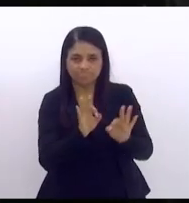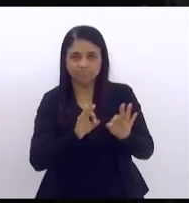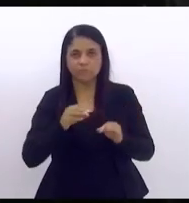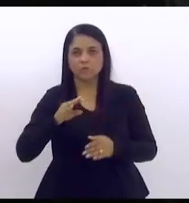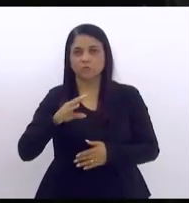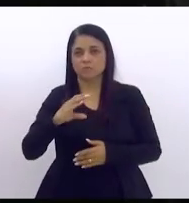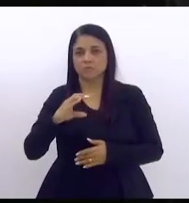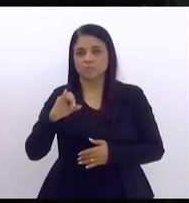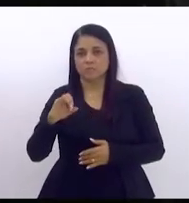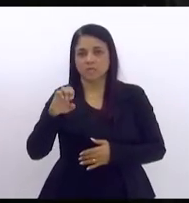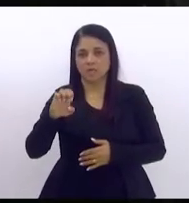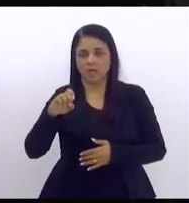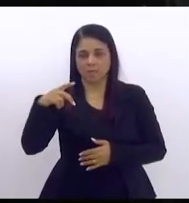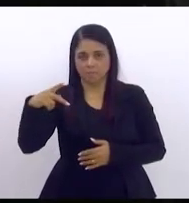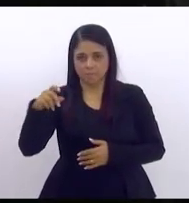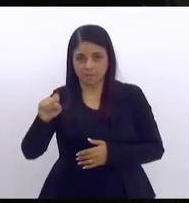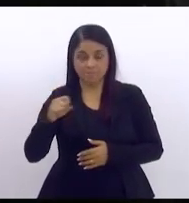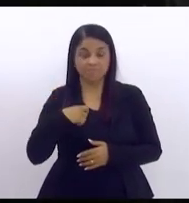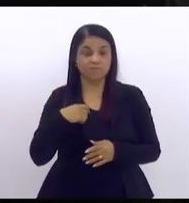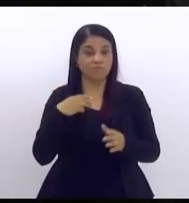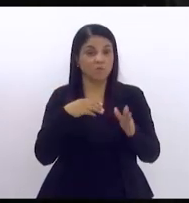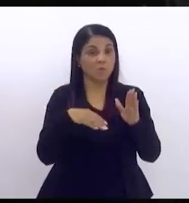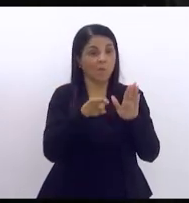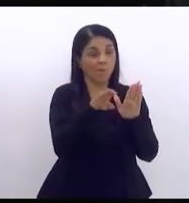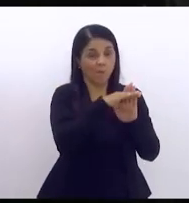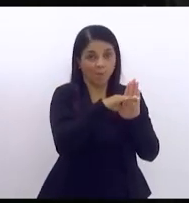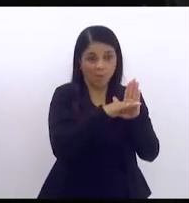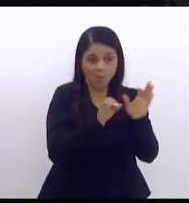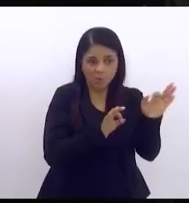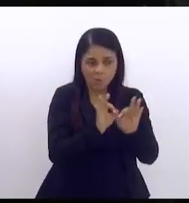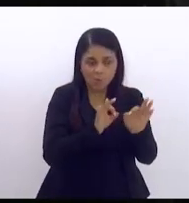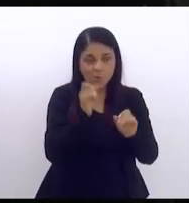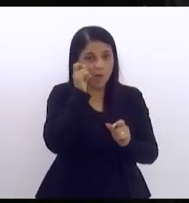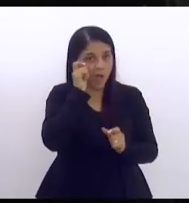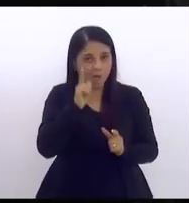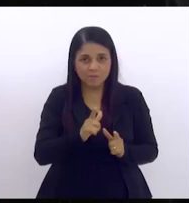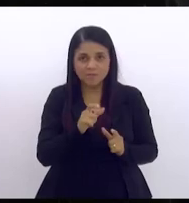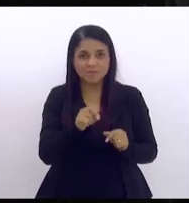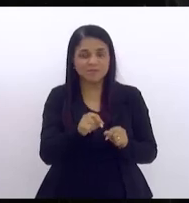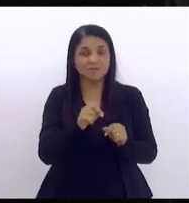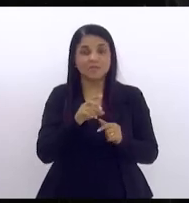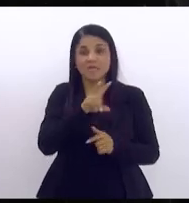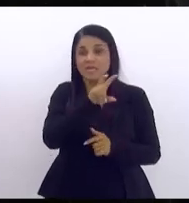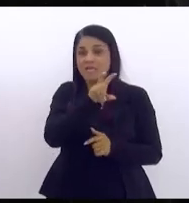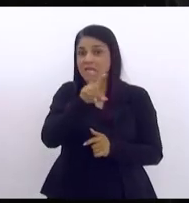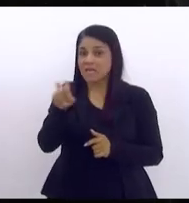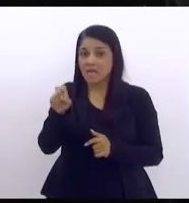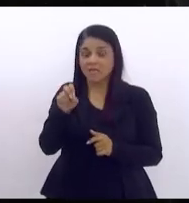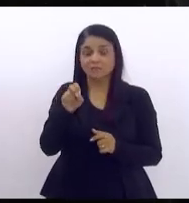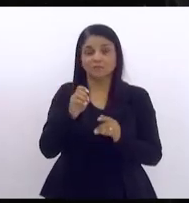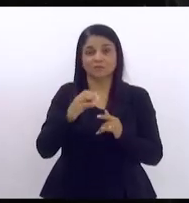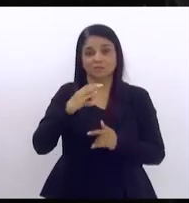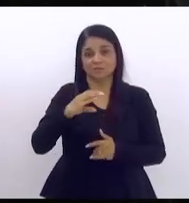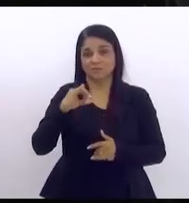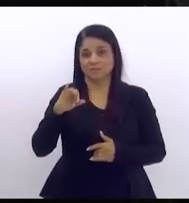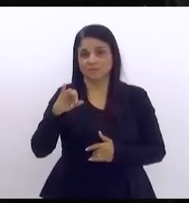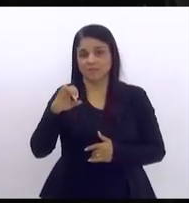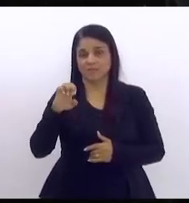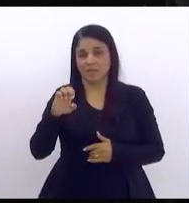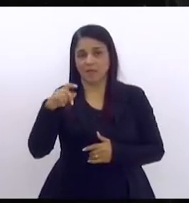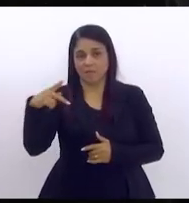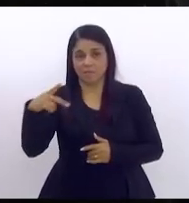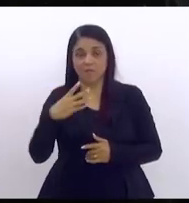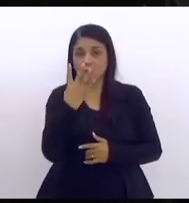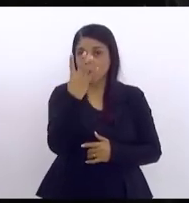mais audancioso e ambicioso de construir 500 CIEPs em